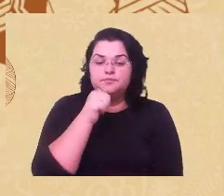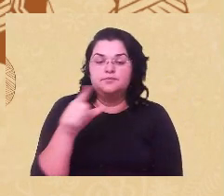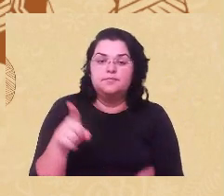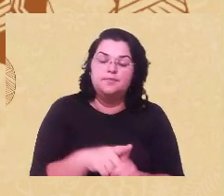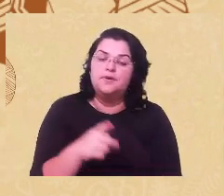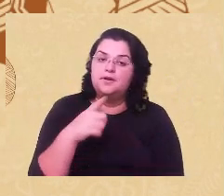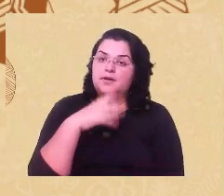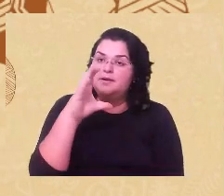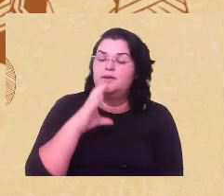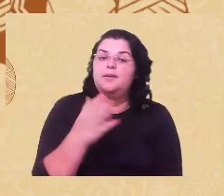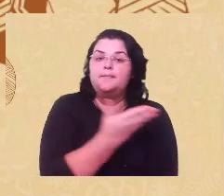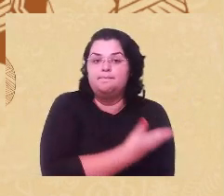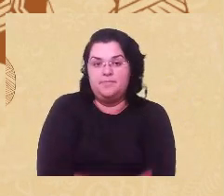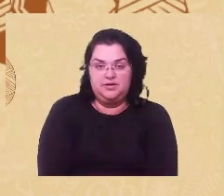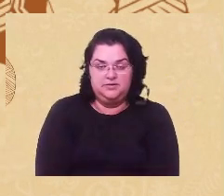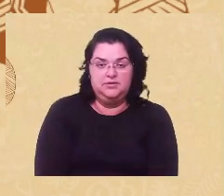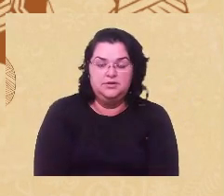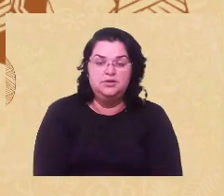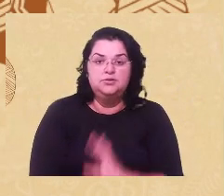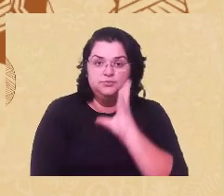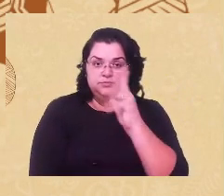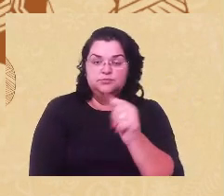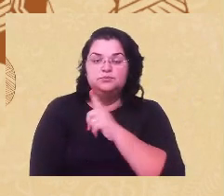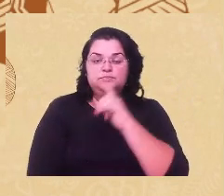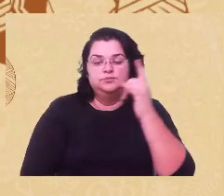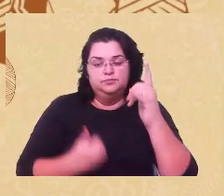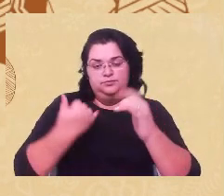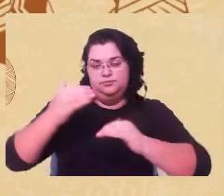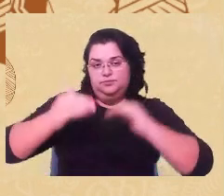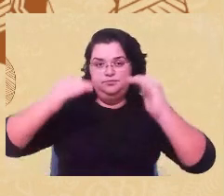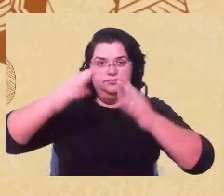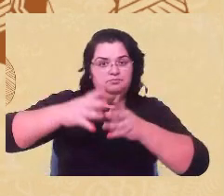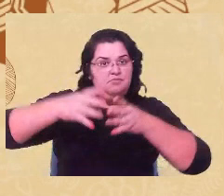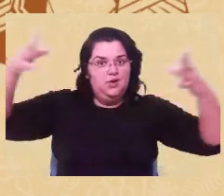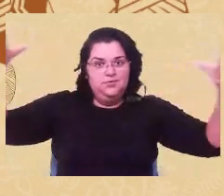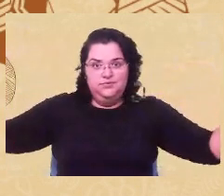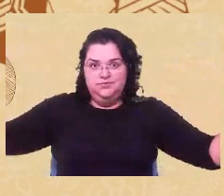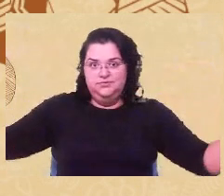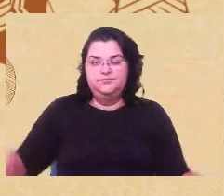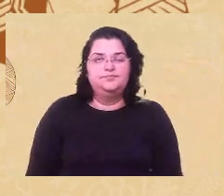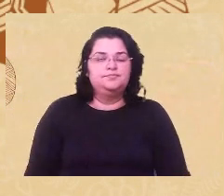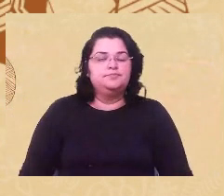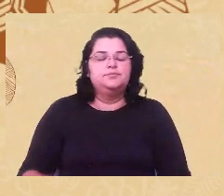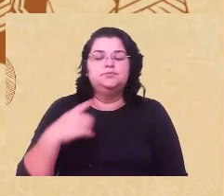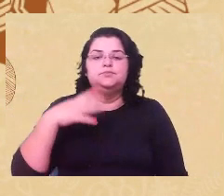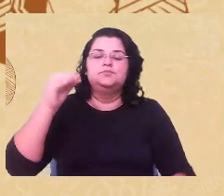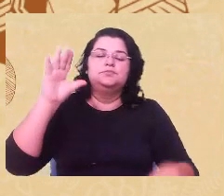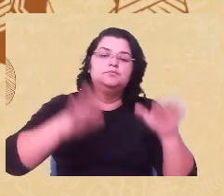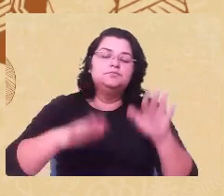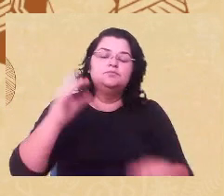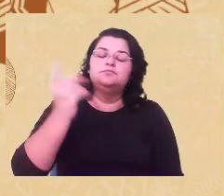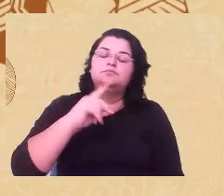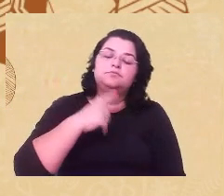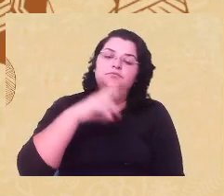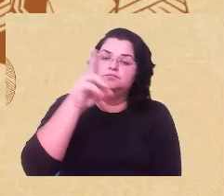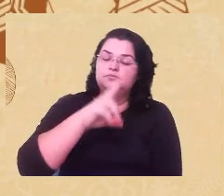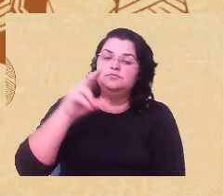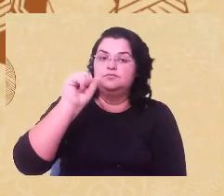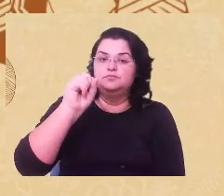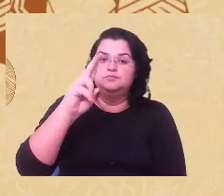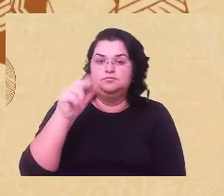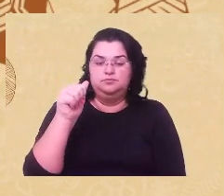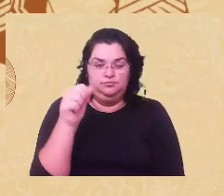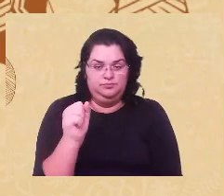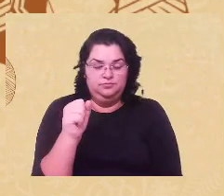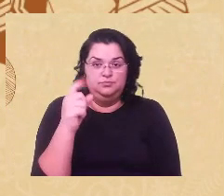branca, né, e é majoritariamente classe média, de classe alta, e muitas vezes também não é usuária do SUS. Então, como é que